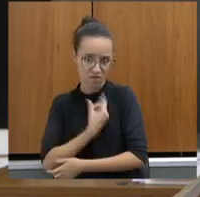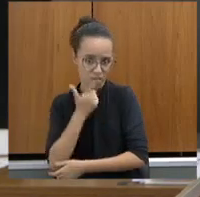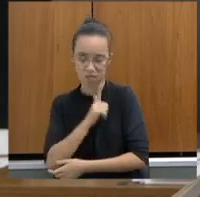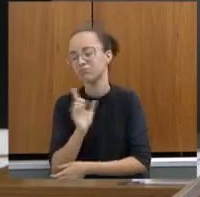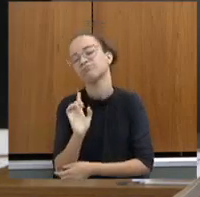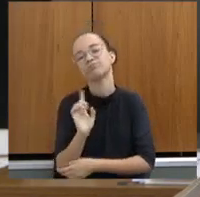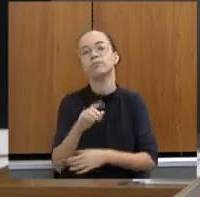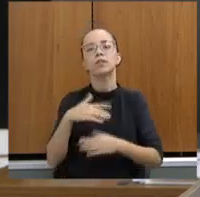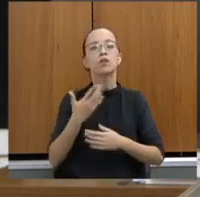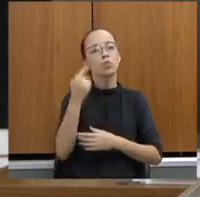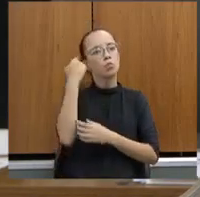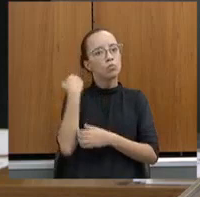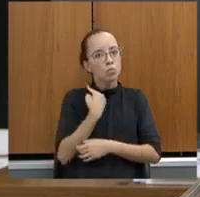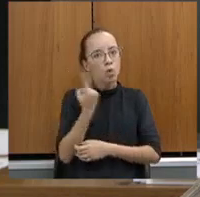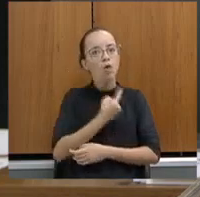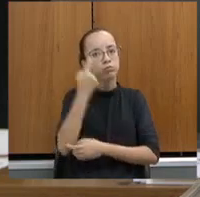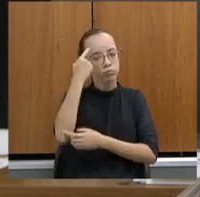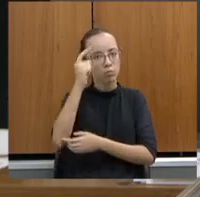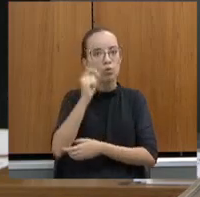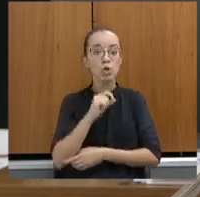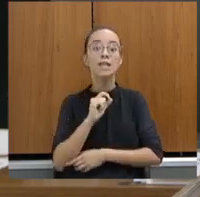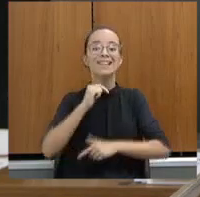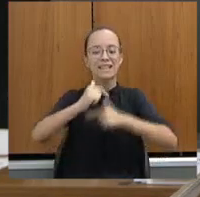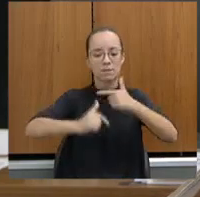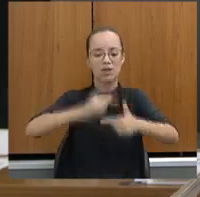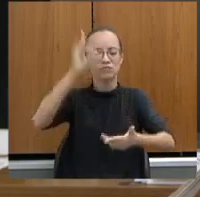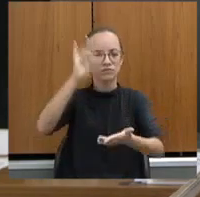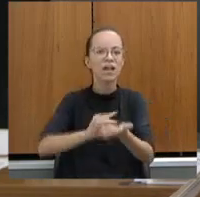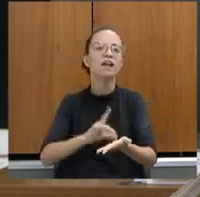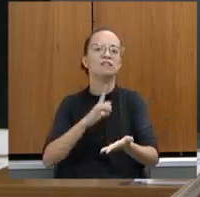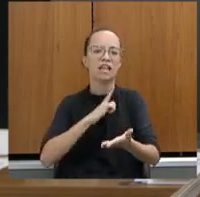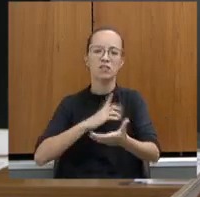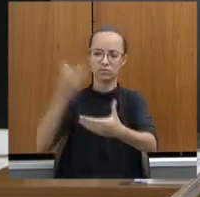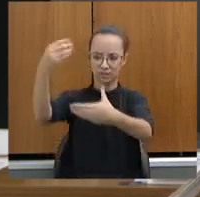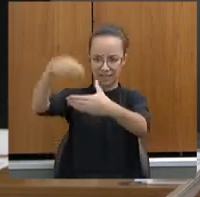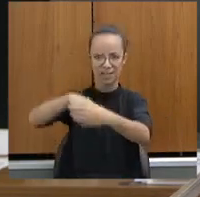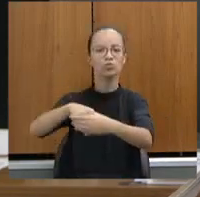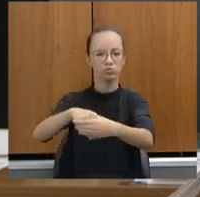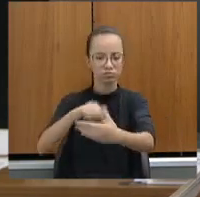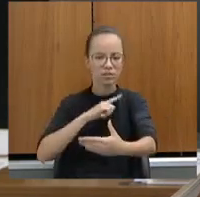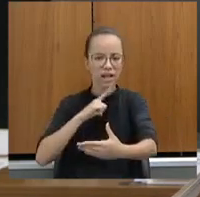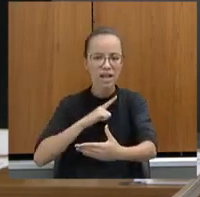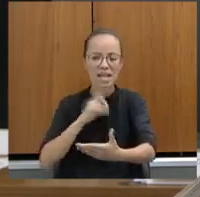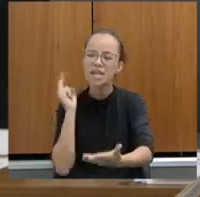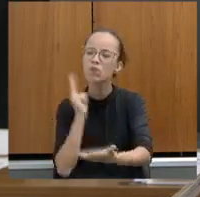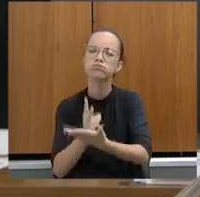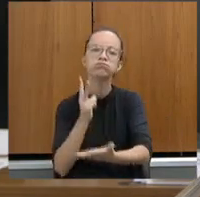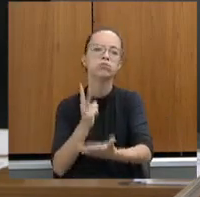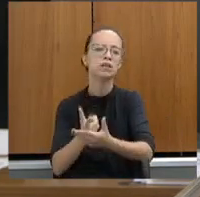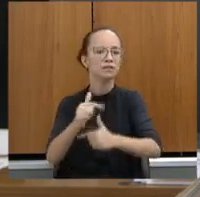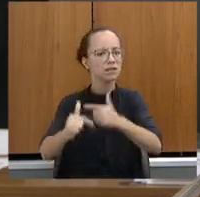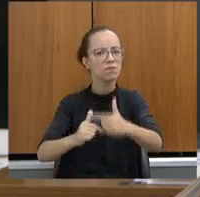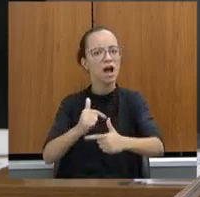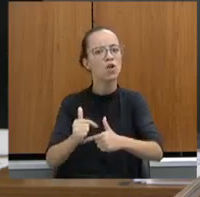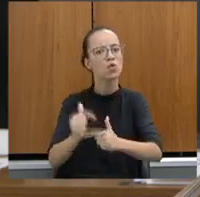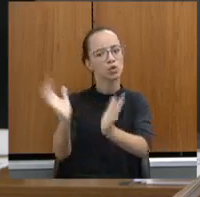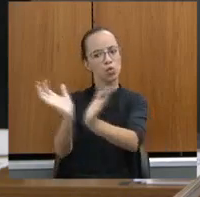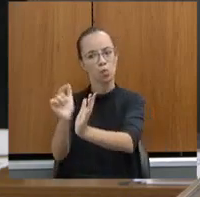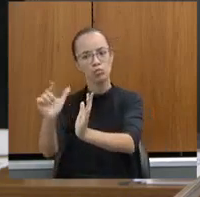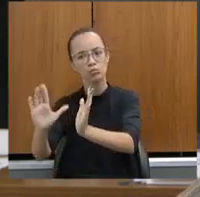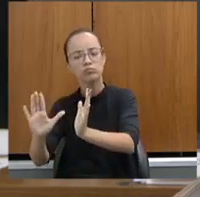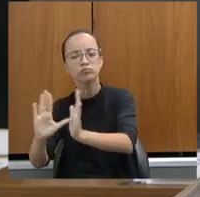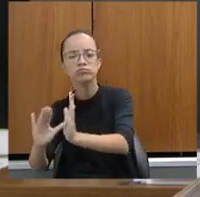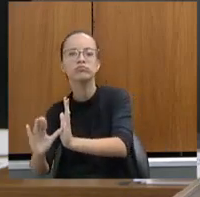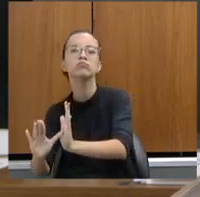secretaria é o seguinte, a gente tem trabalho de verdade dentro, e é o mesmo trabalho que esse preso ou IPL vai poder